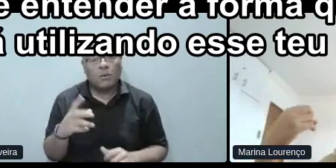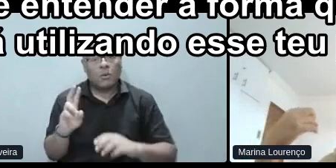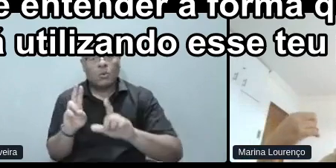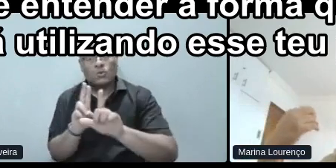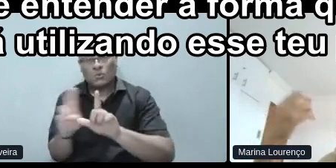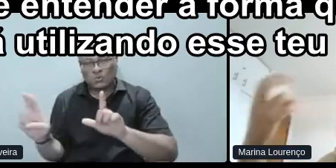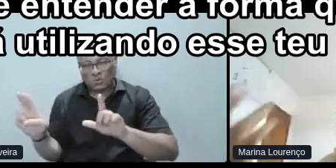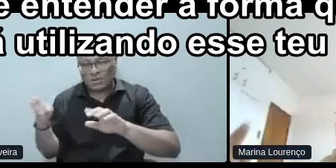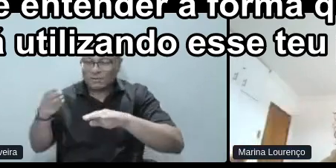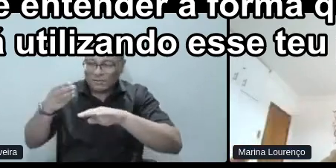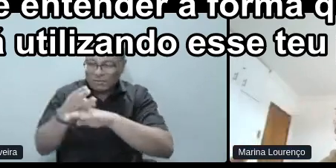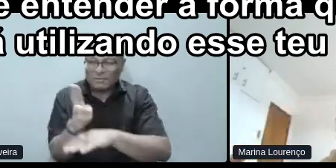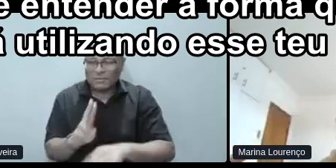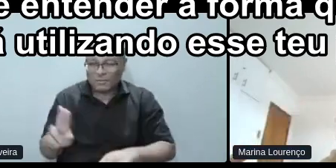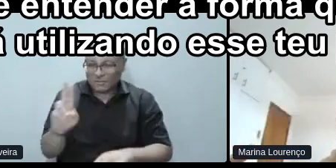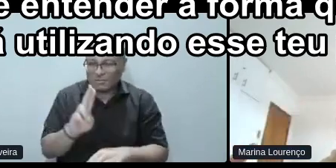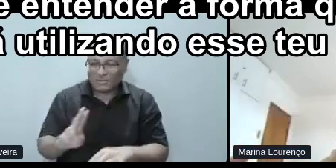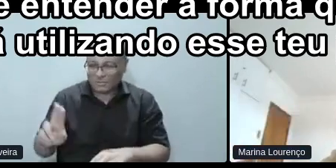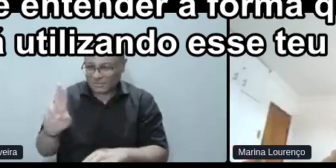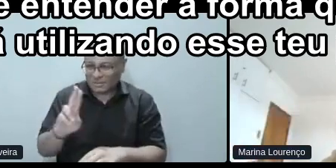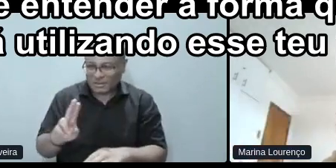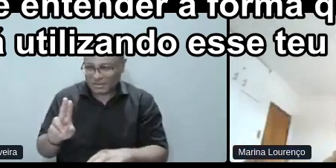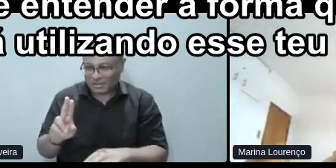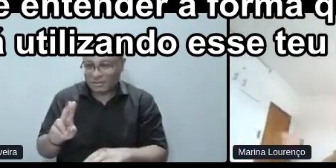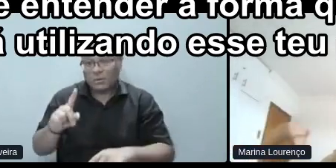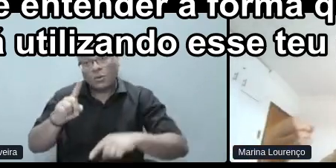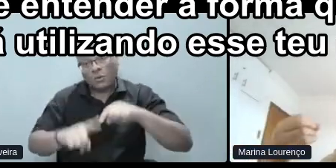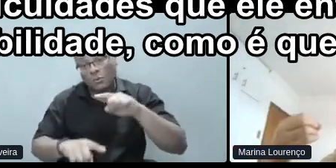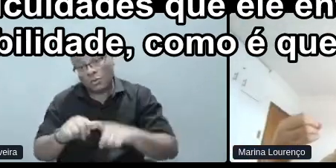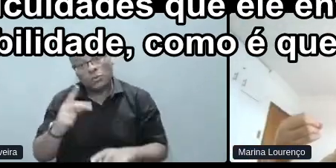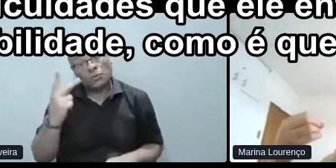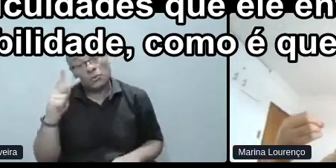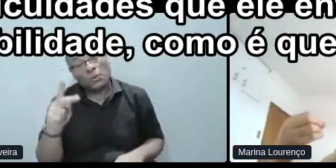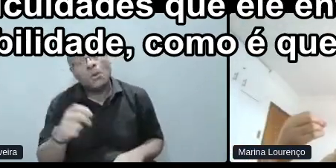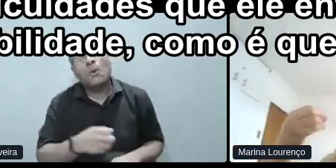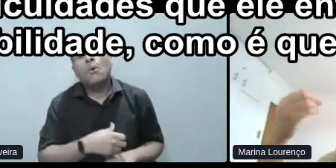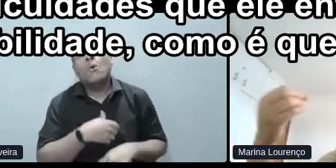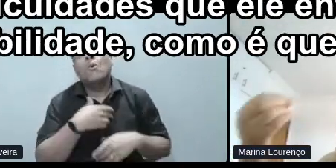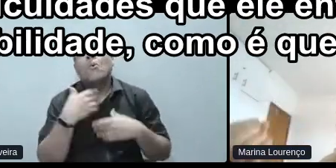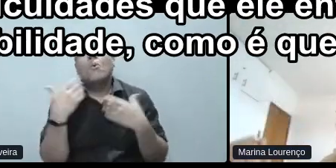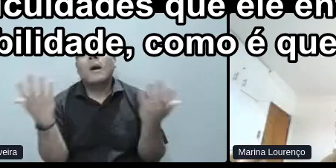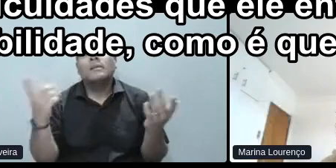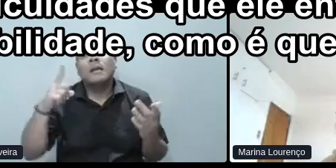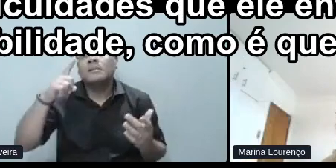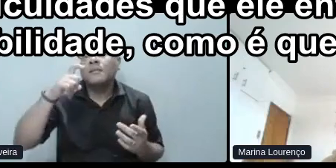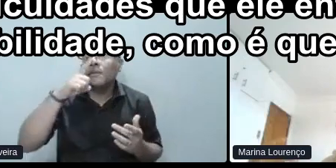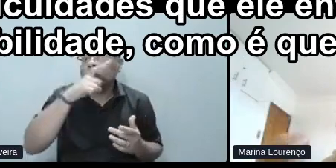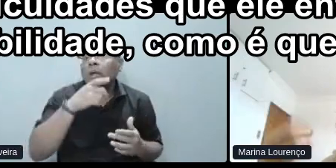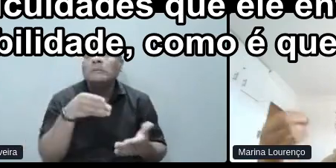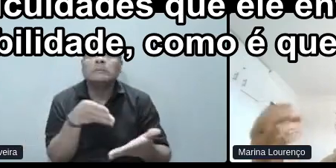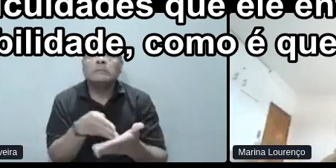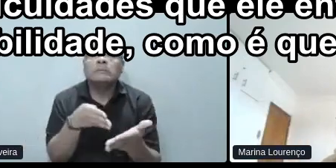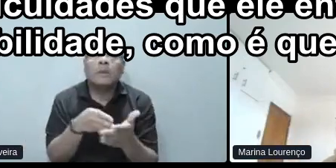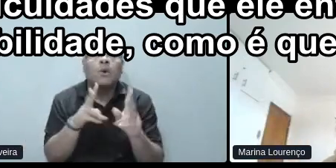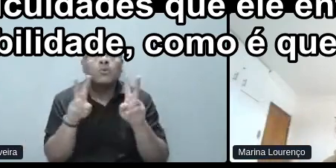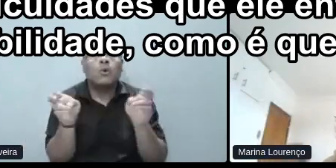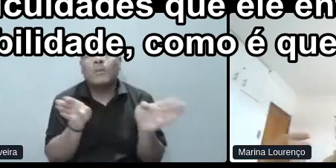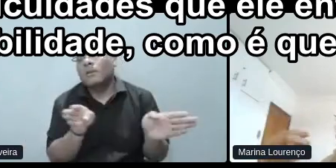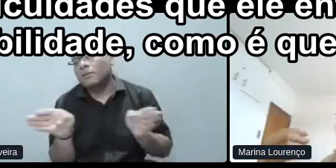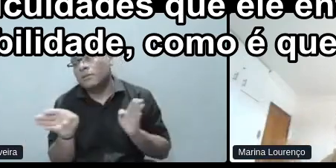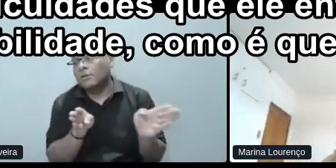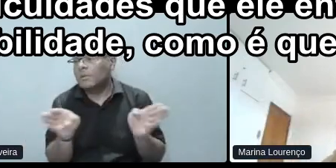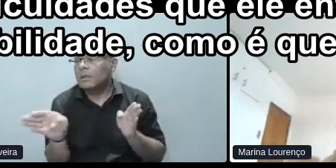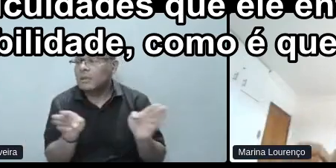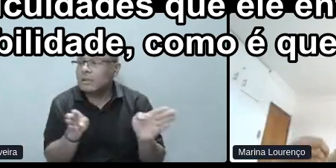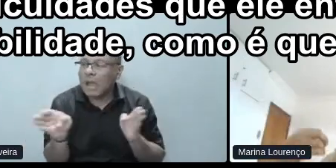está utilizando esse teu produto, quais são as dificuldades que ele enfrenta em relação à acessibilidade,